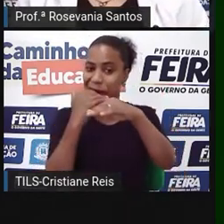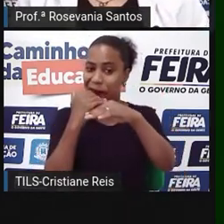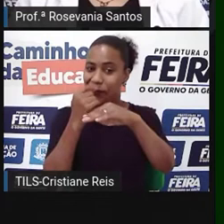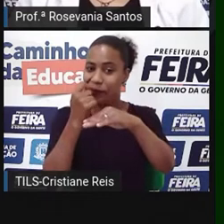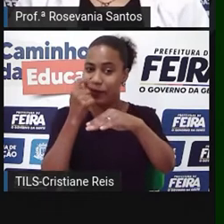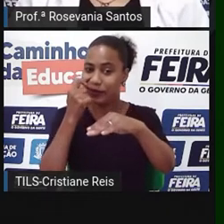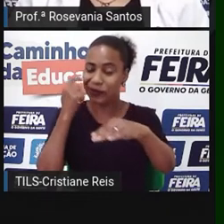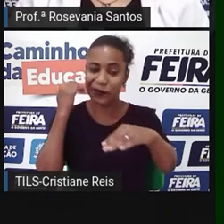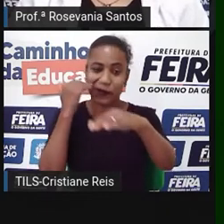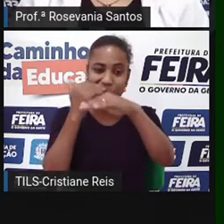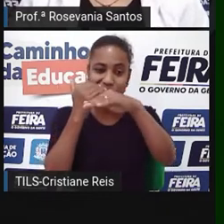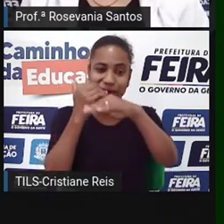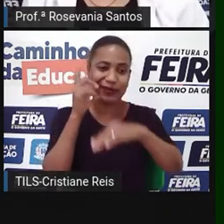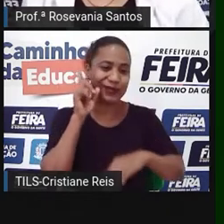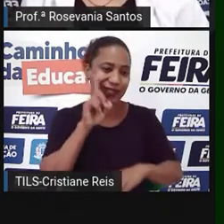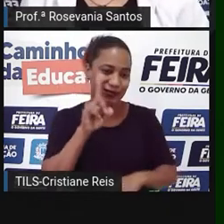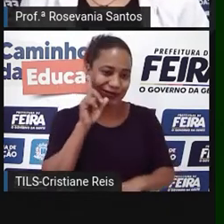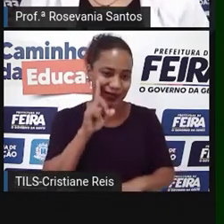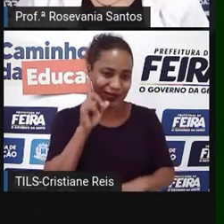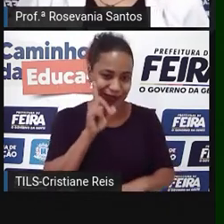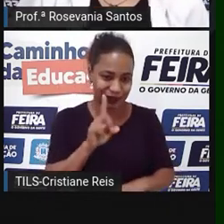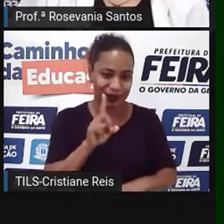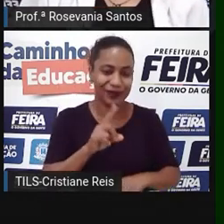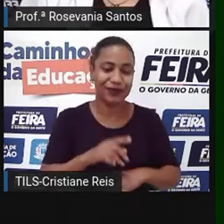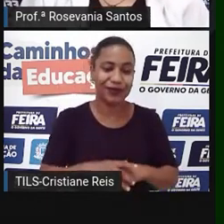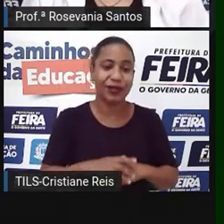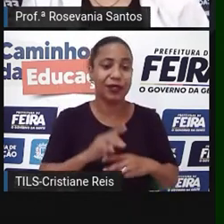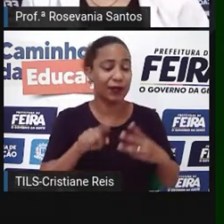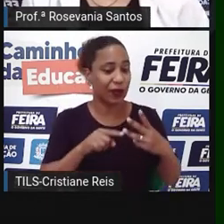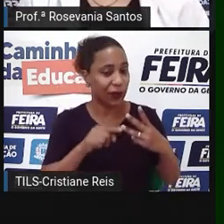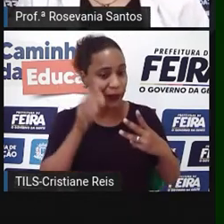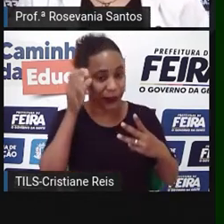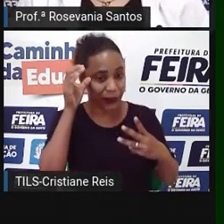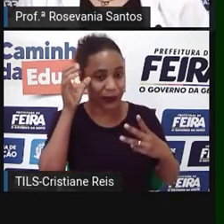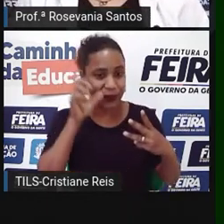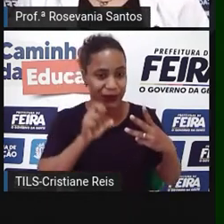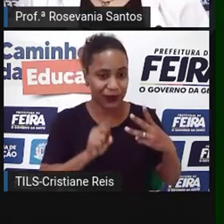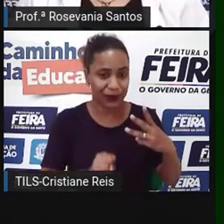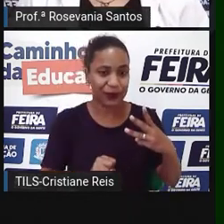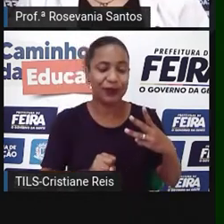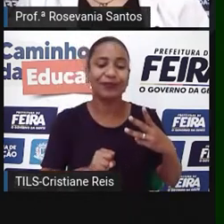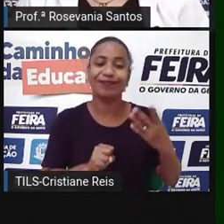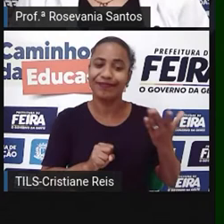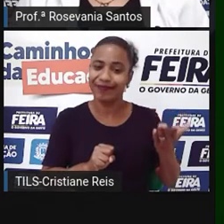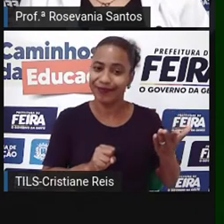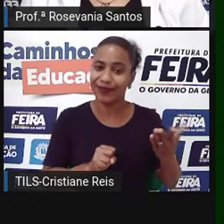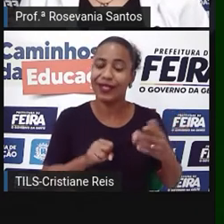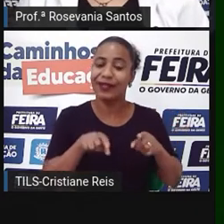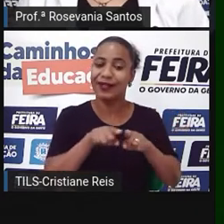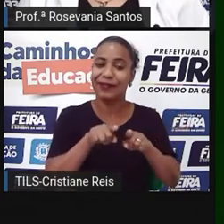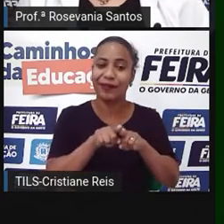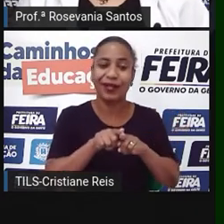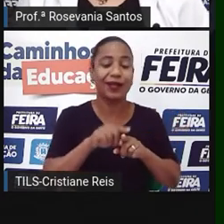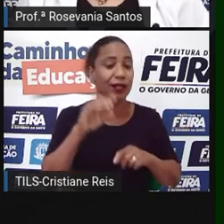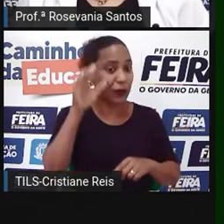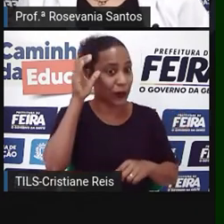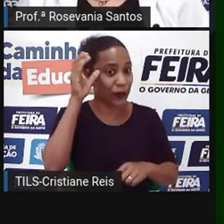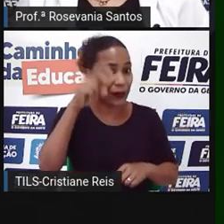considerada a área mais rica, né? Ainda tem a Coreia do Sul também, né? Mesmo tendo a Coreia do Norte lá.